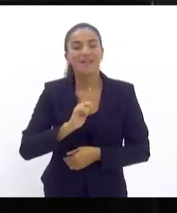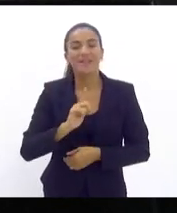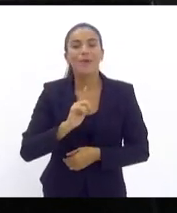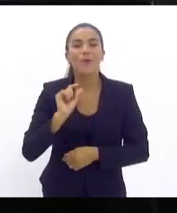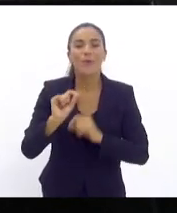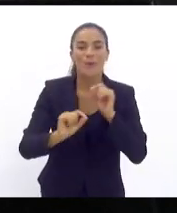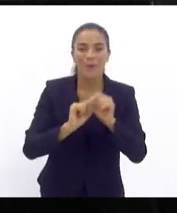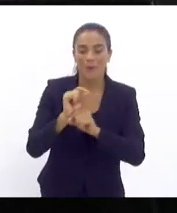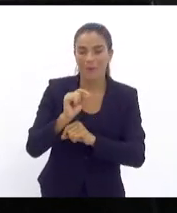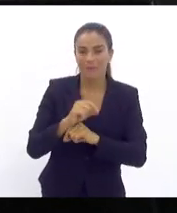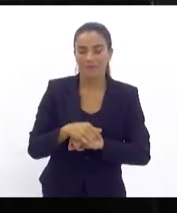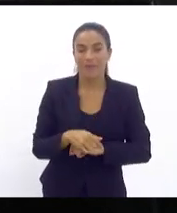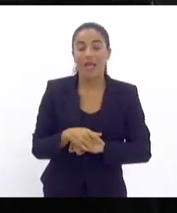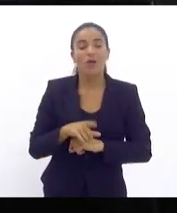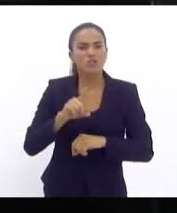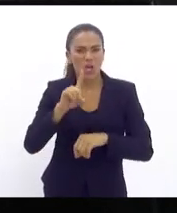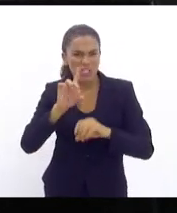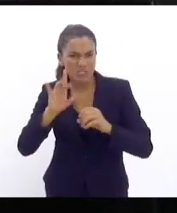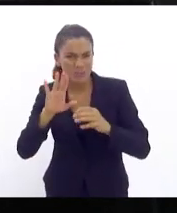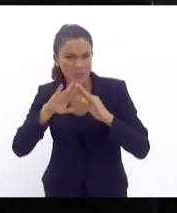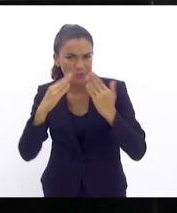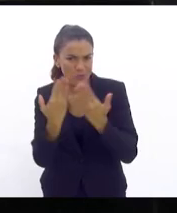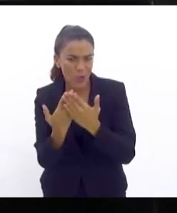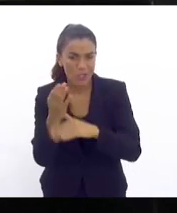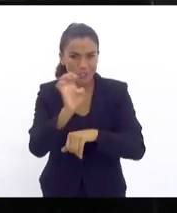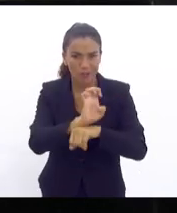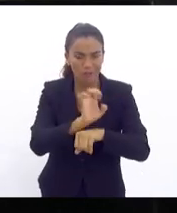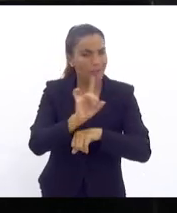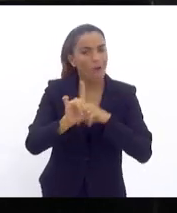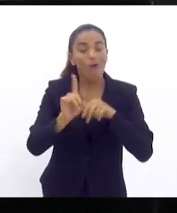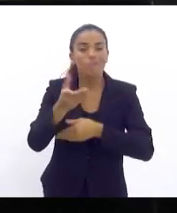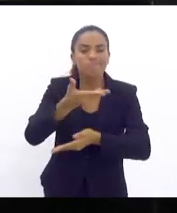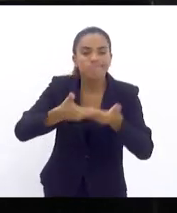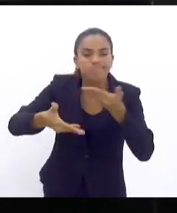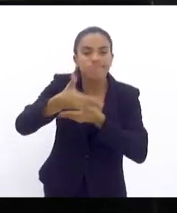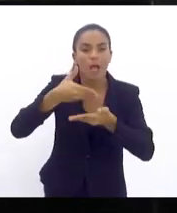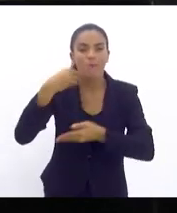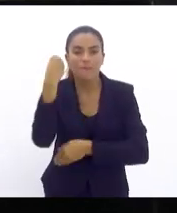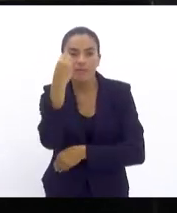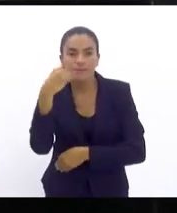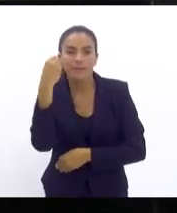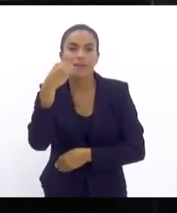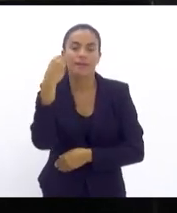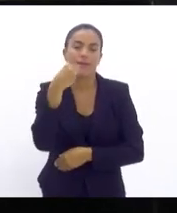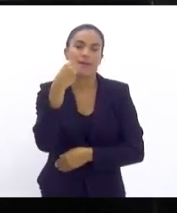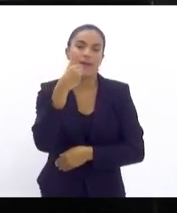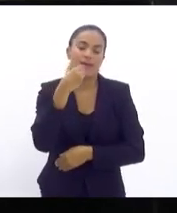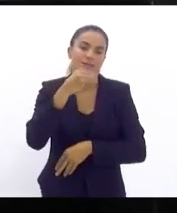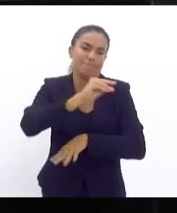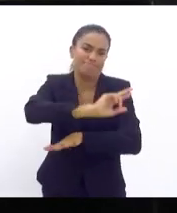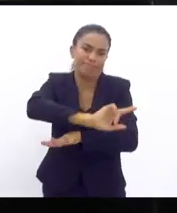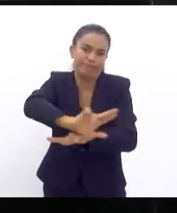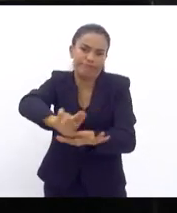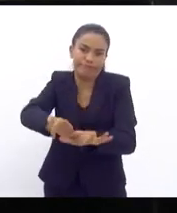escola estadual, nós estamos passando a vivenciar uma experiência intercultural.